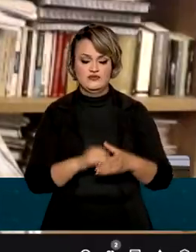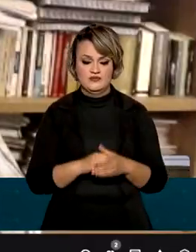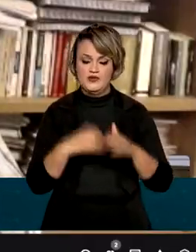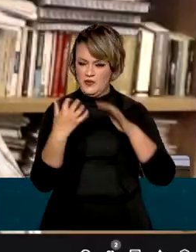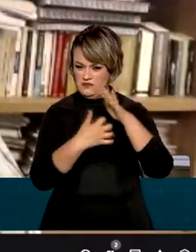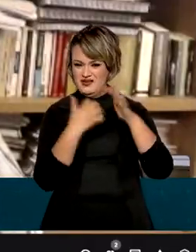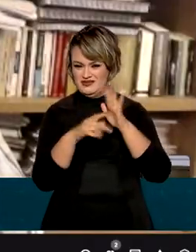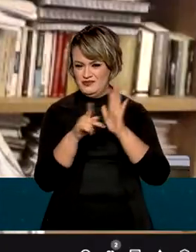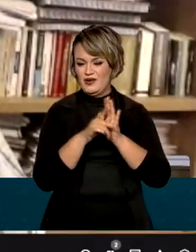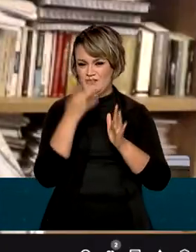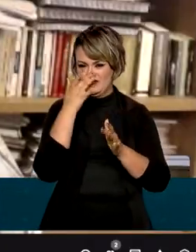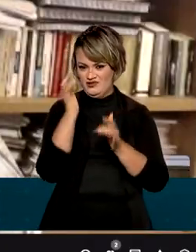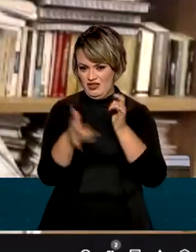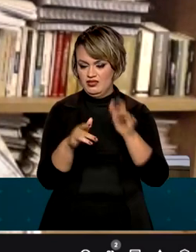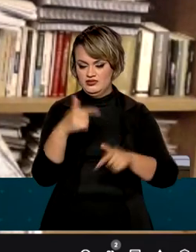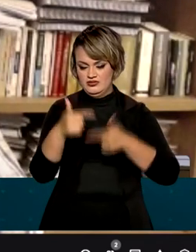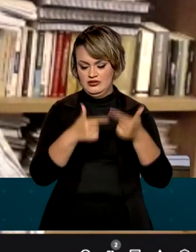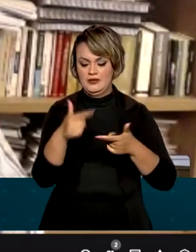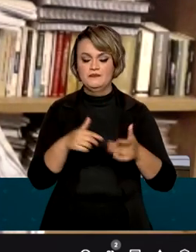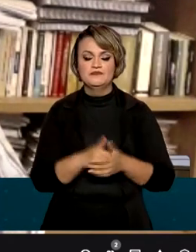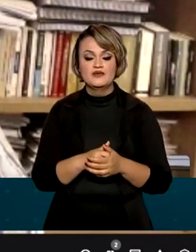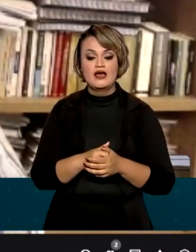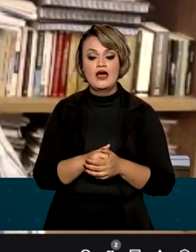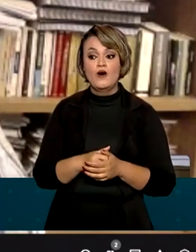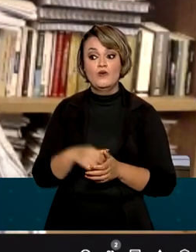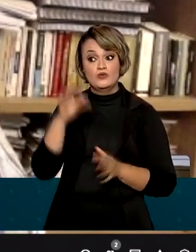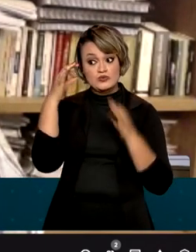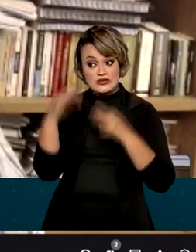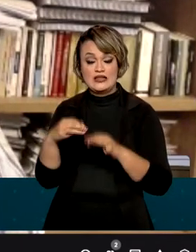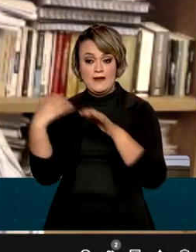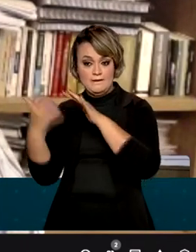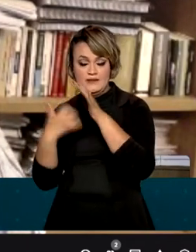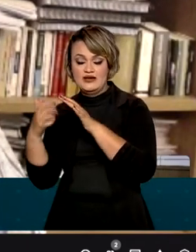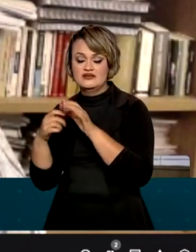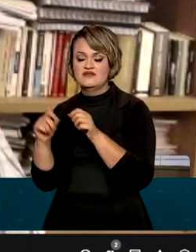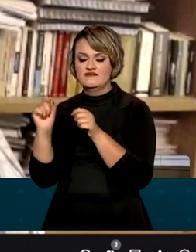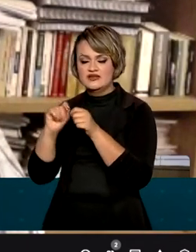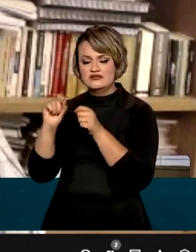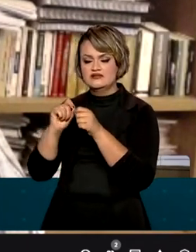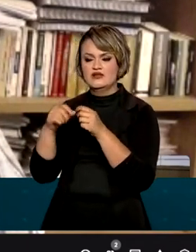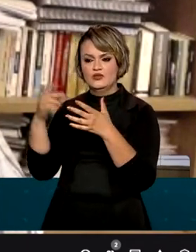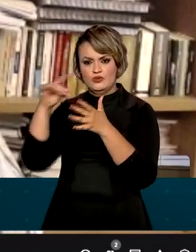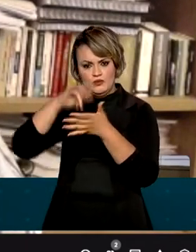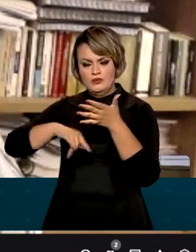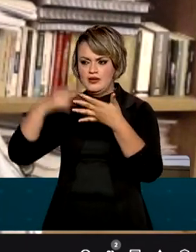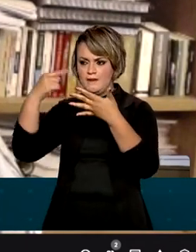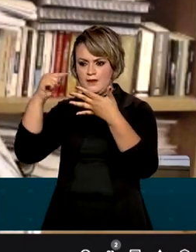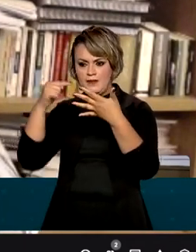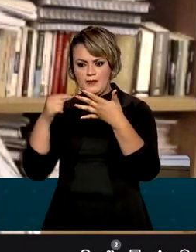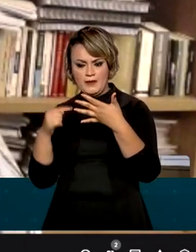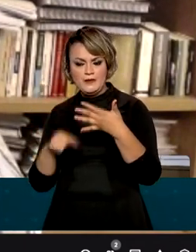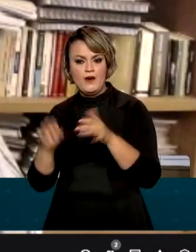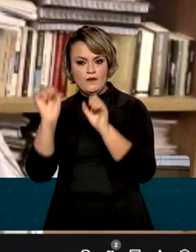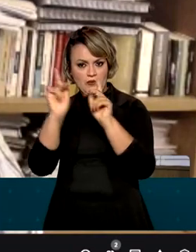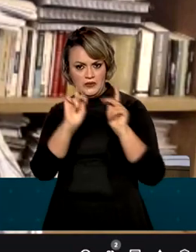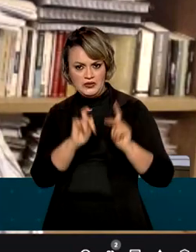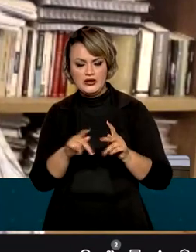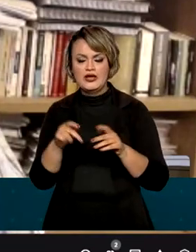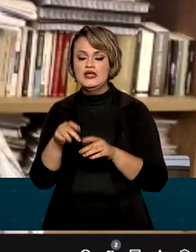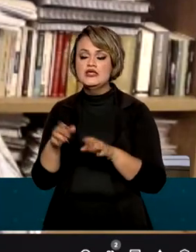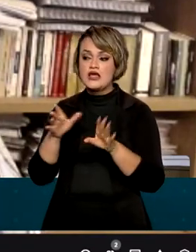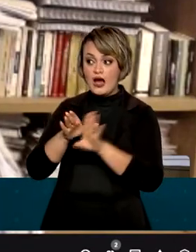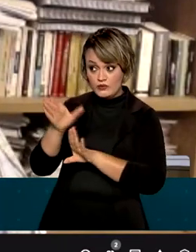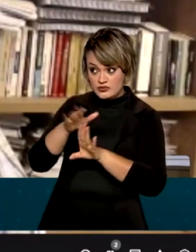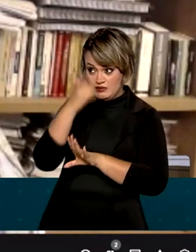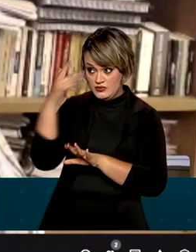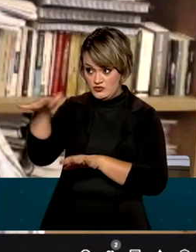que a cooperativa se organize, a cooperativa faça, por exemplo, um checklist de documentos, mantenha isso controlado e instrua